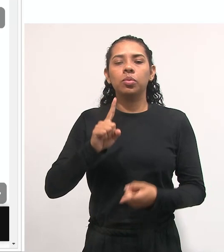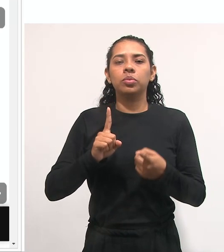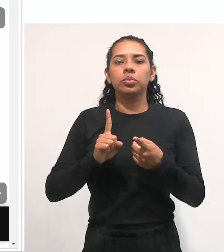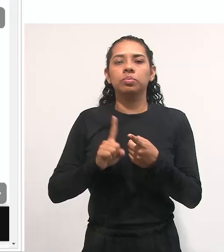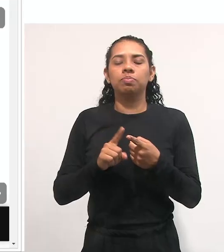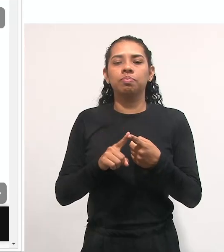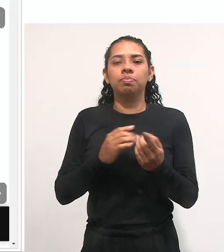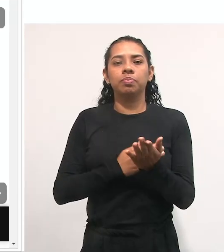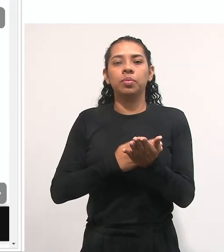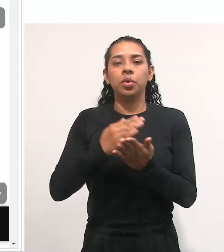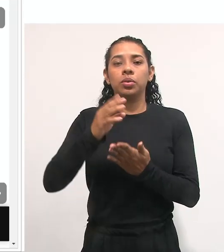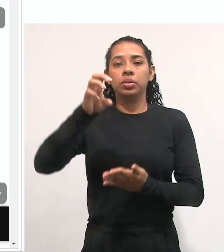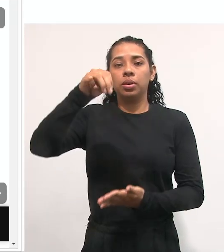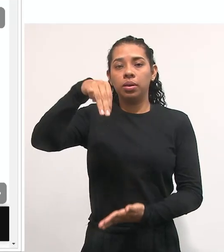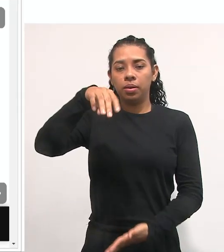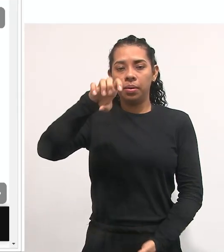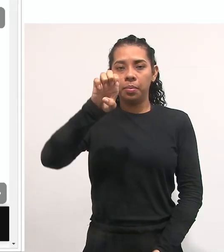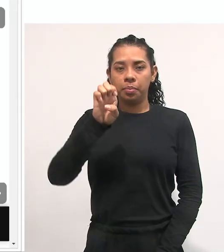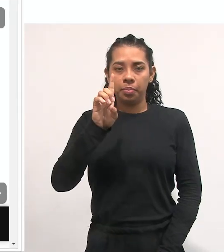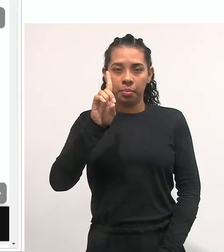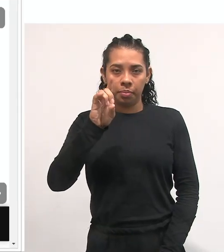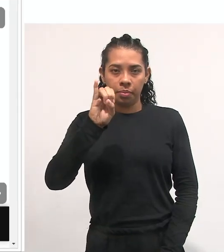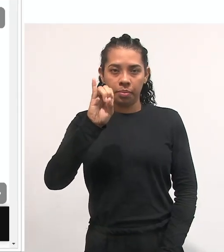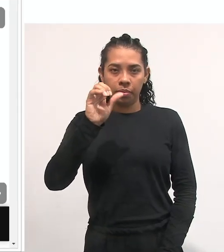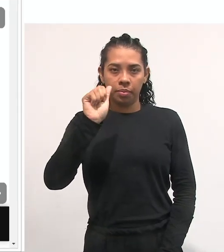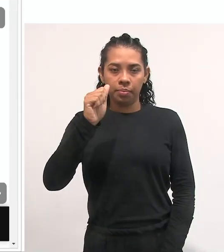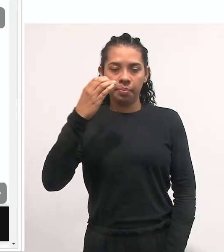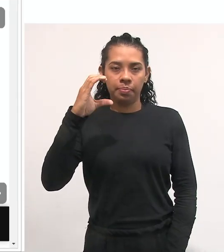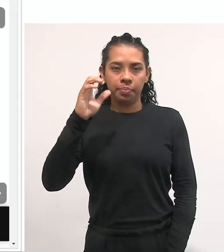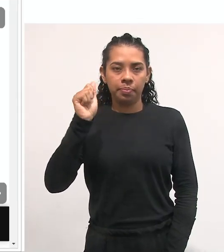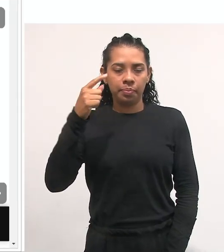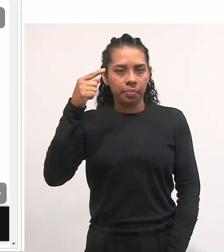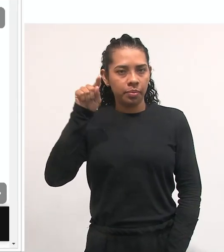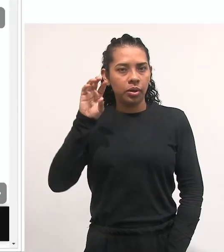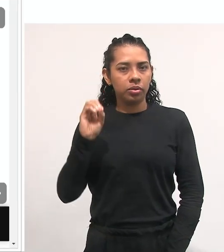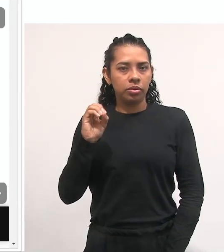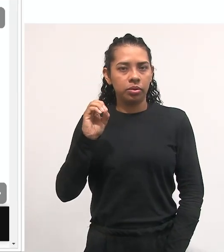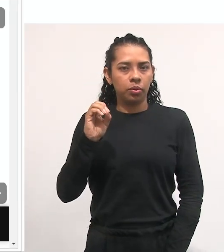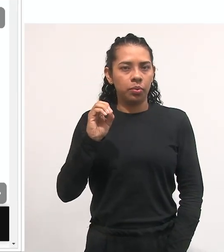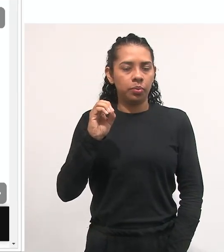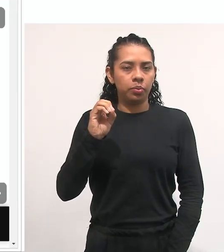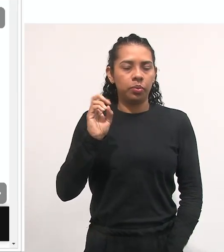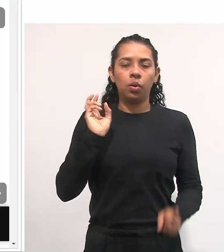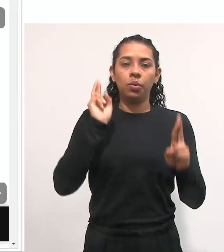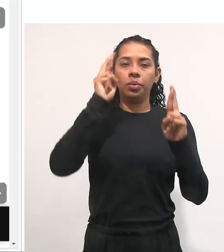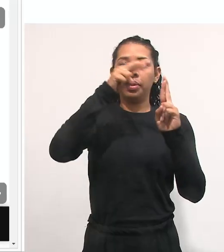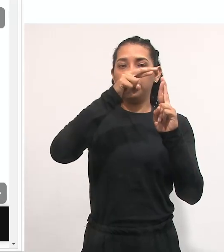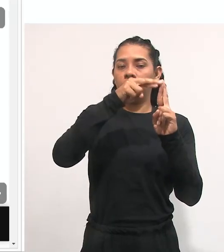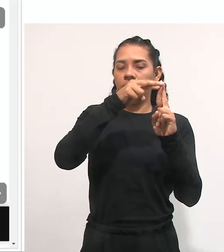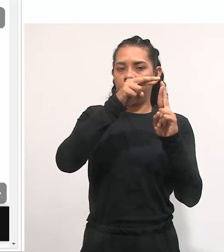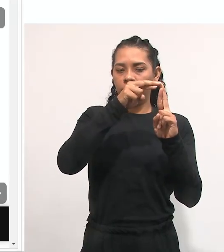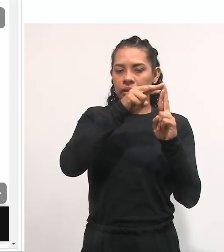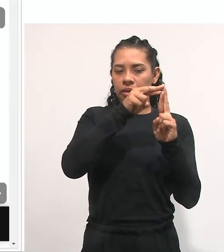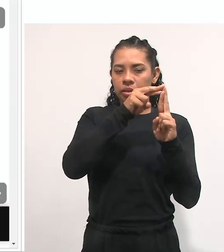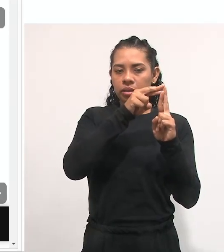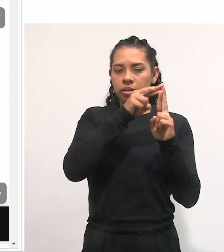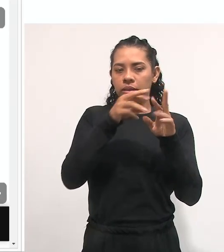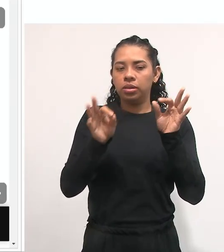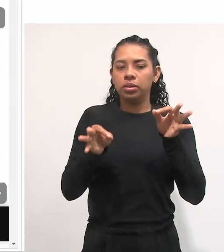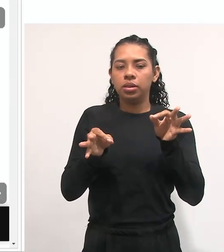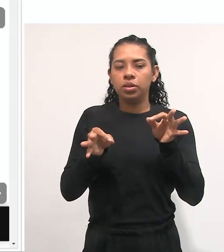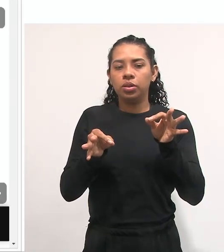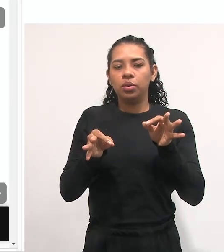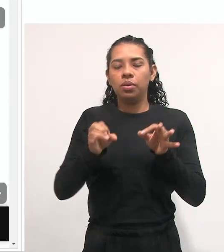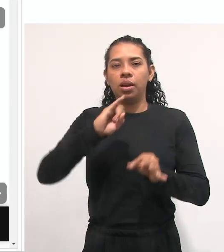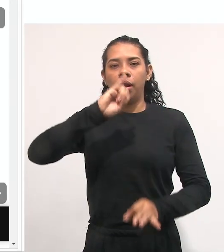depois a gente tem a ideia da mediação. Os teóricos mais influentes nessa concepção foram o Jean Piaget, se